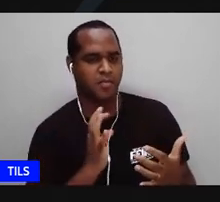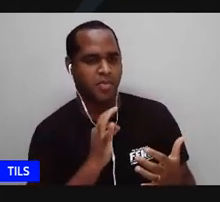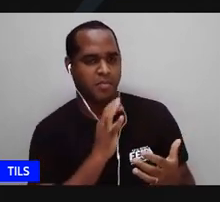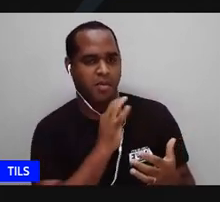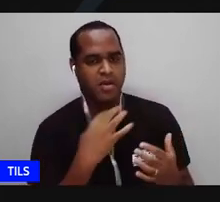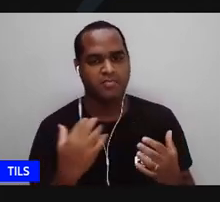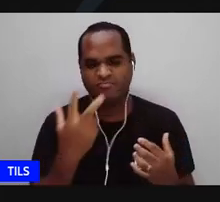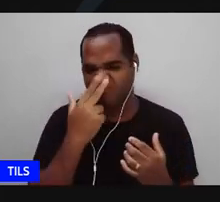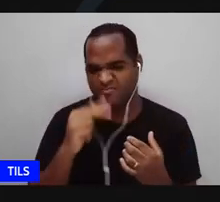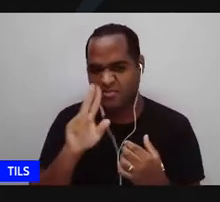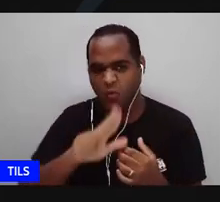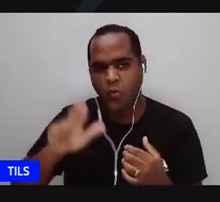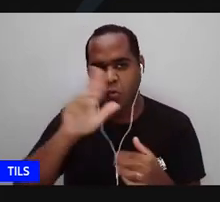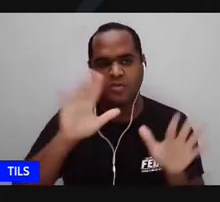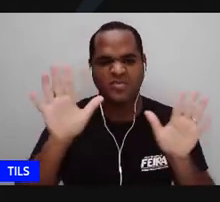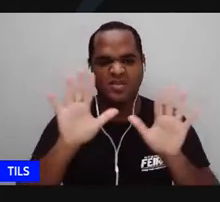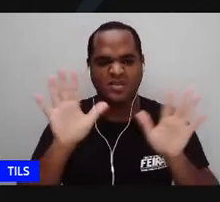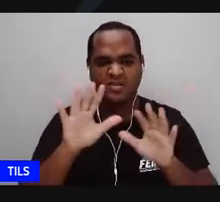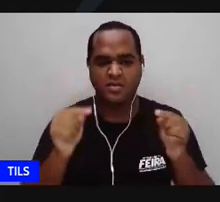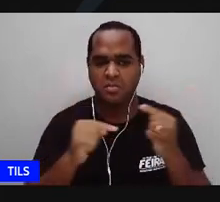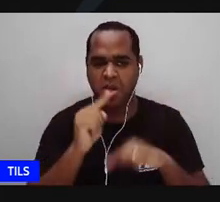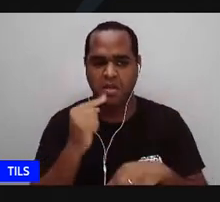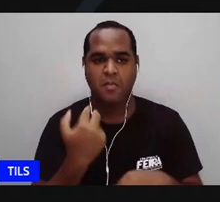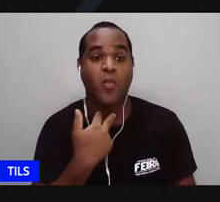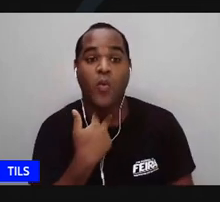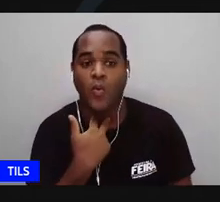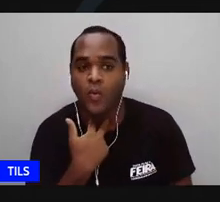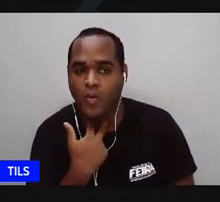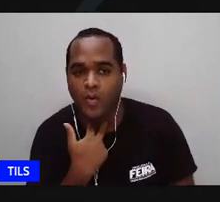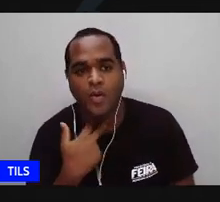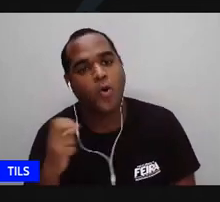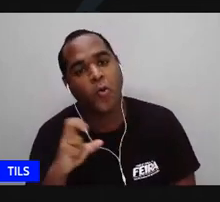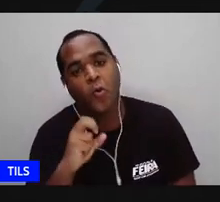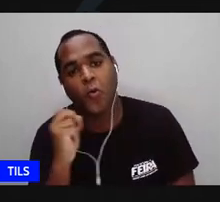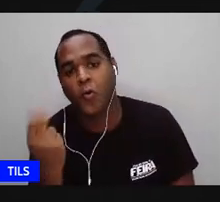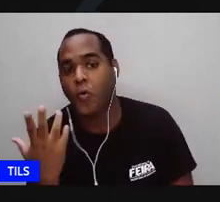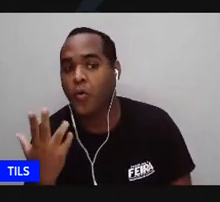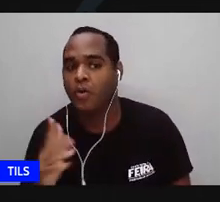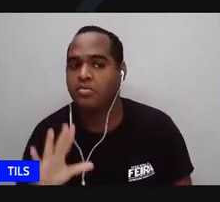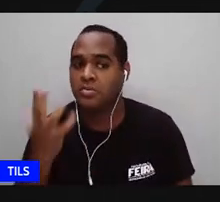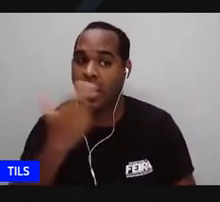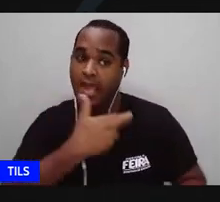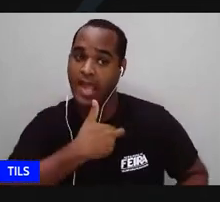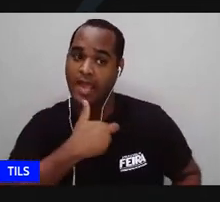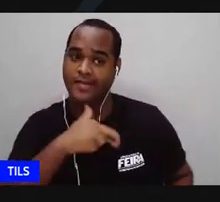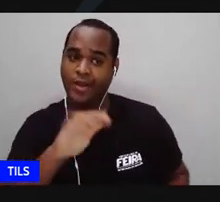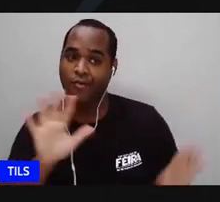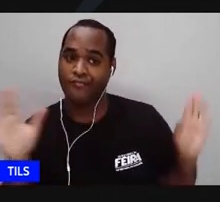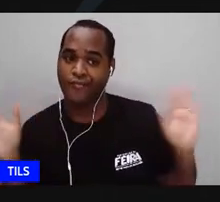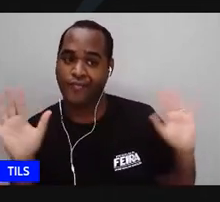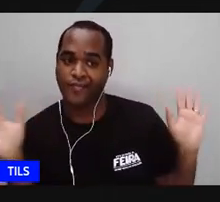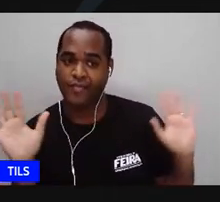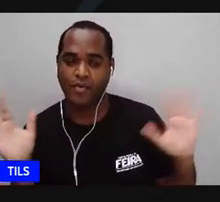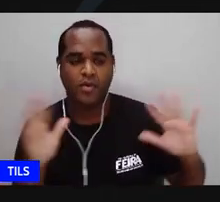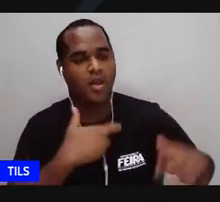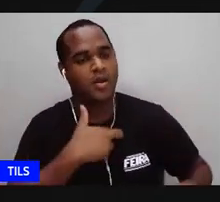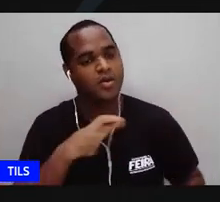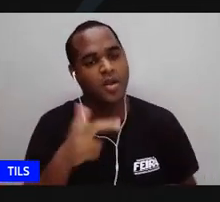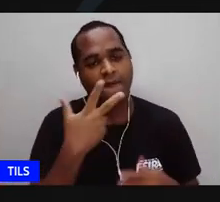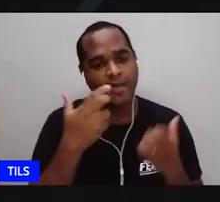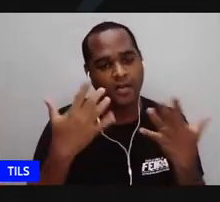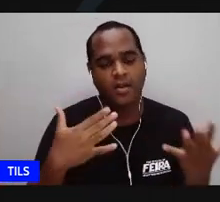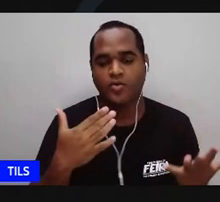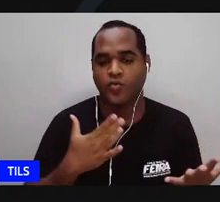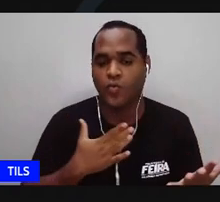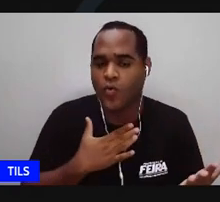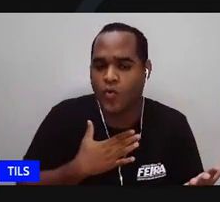você não usa por quê? não pode você é pouco por algum razão religiosa sei lá o quê você mas enfim porque muito do mundo